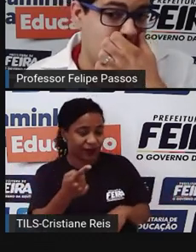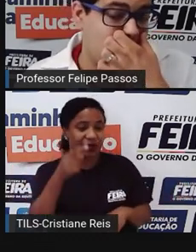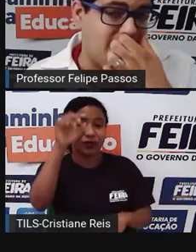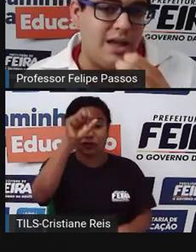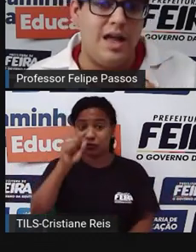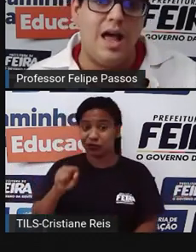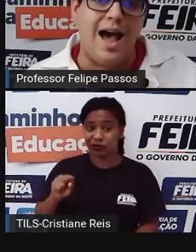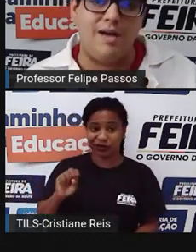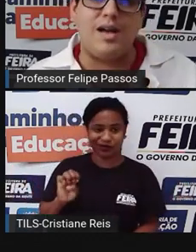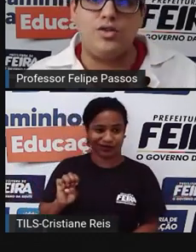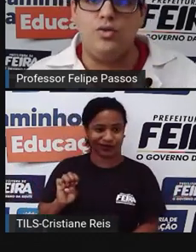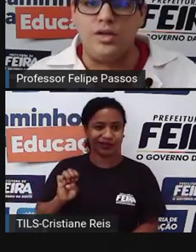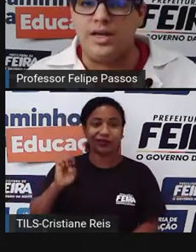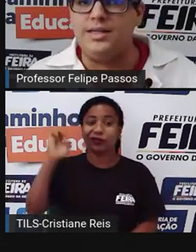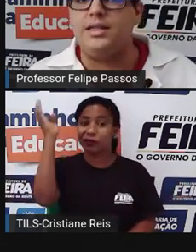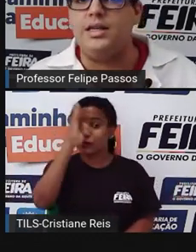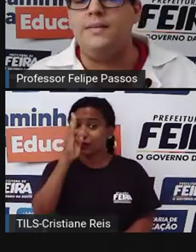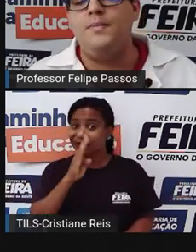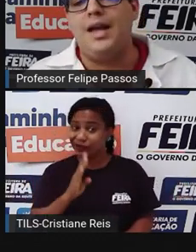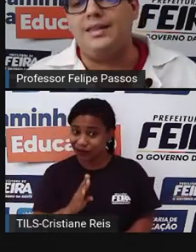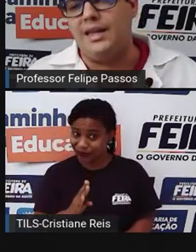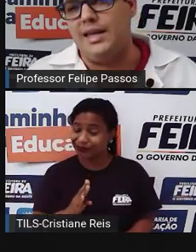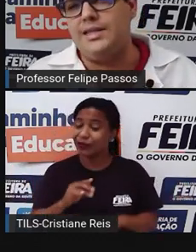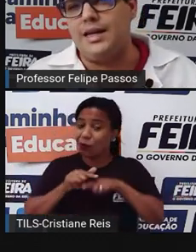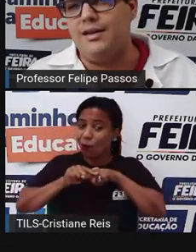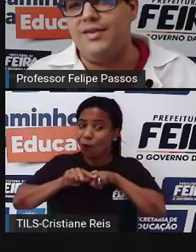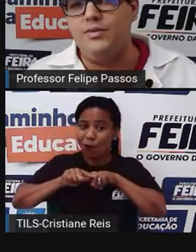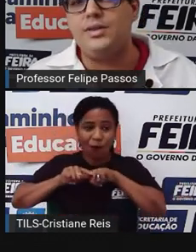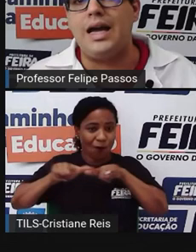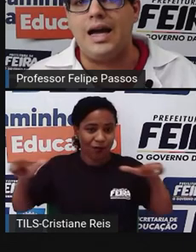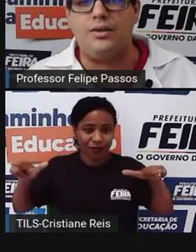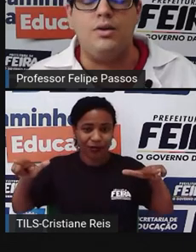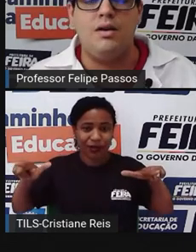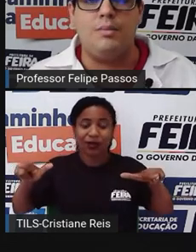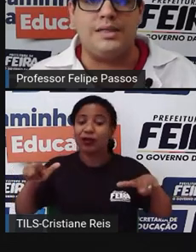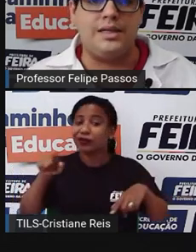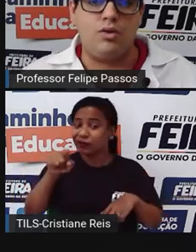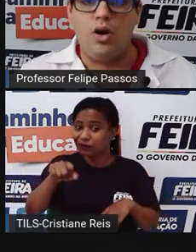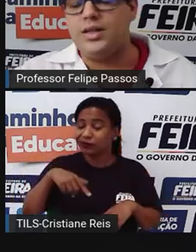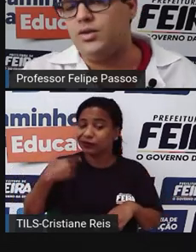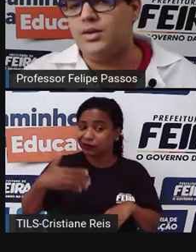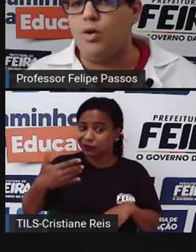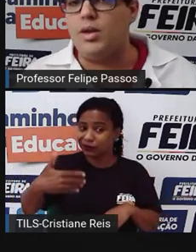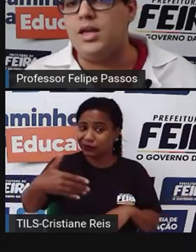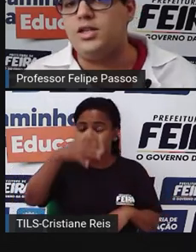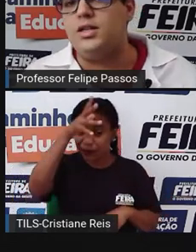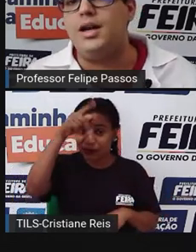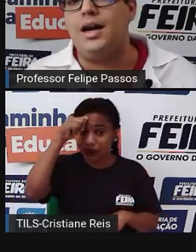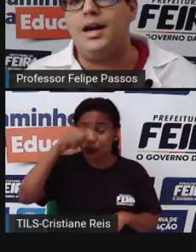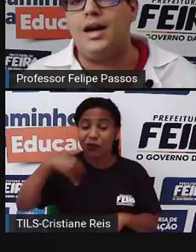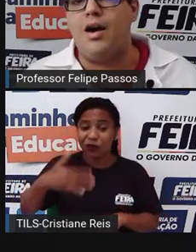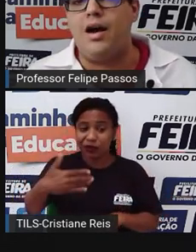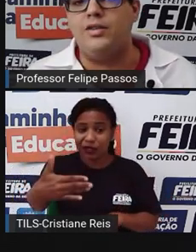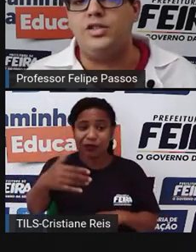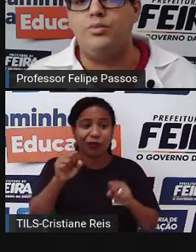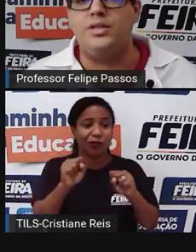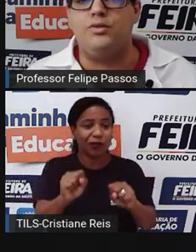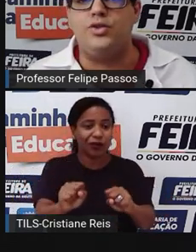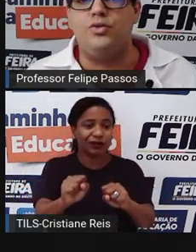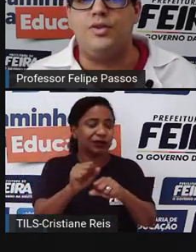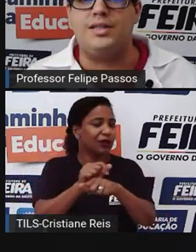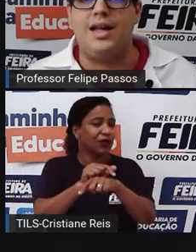do Brasil. A Amazônia em si, a tendência é que ela vire um cerrado, mas se corta totalmente a